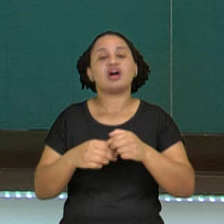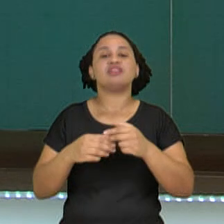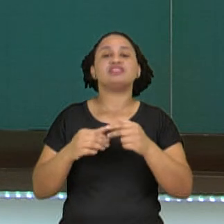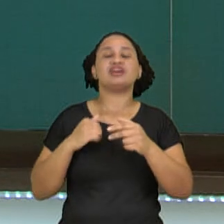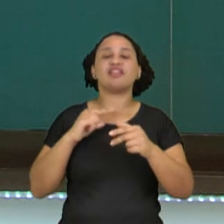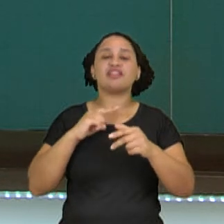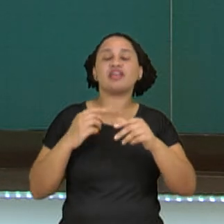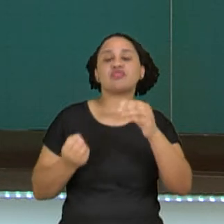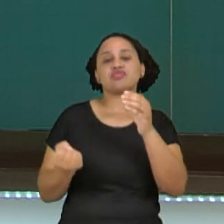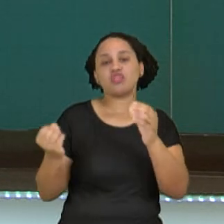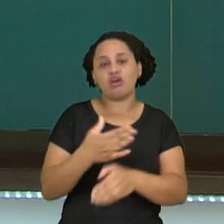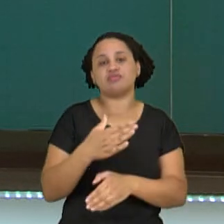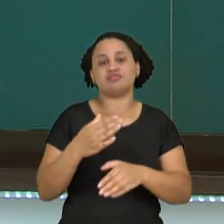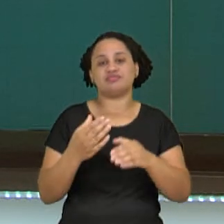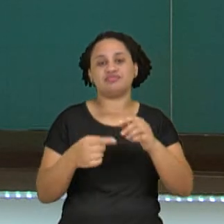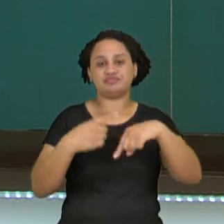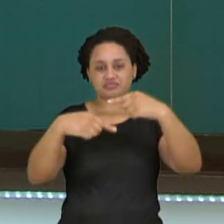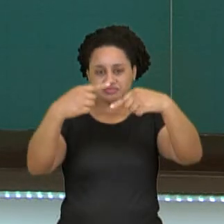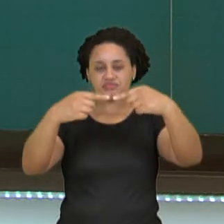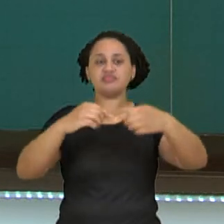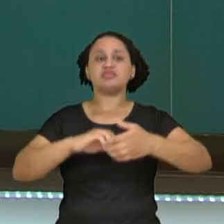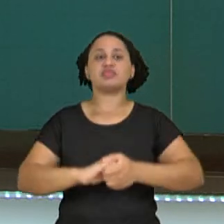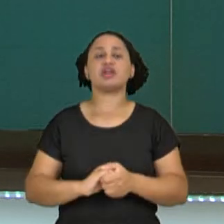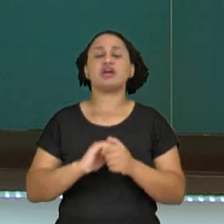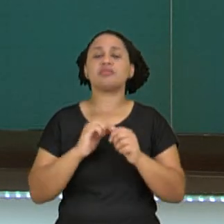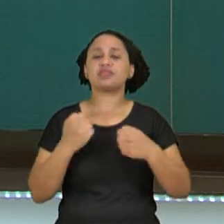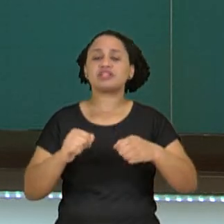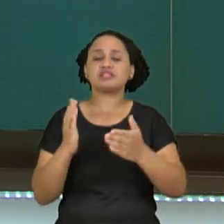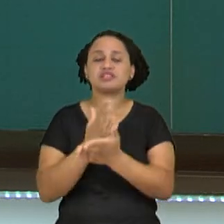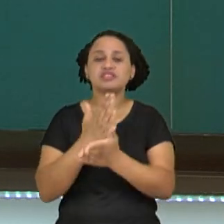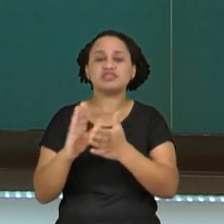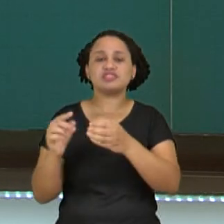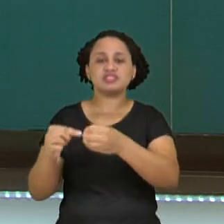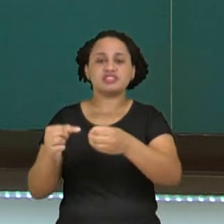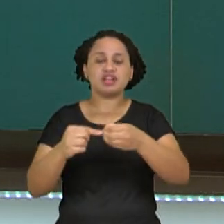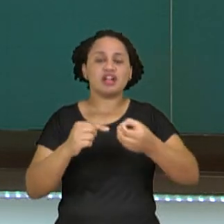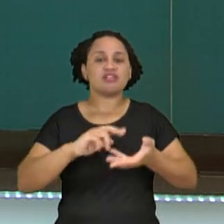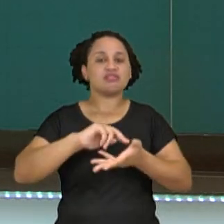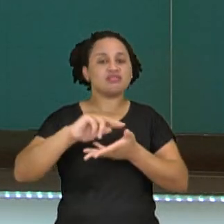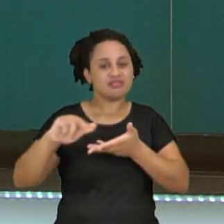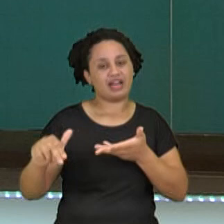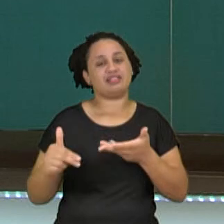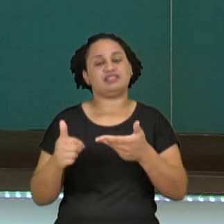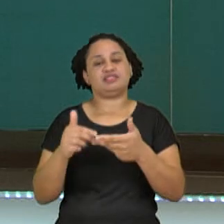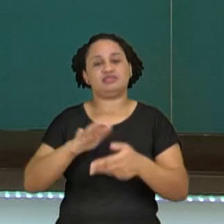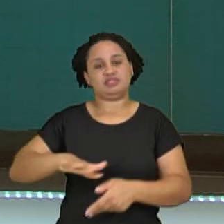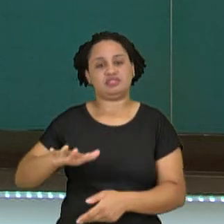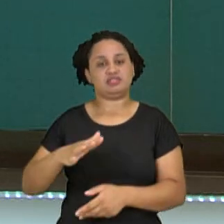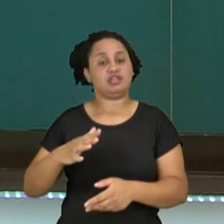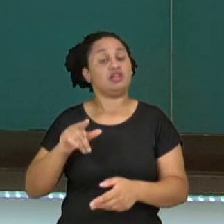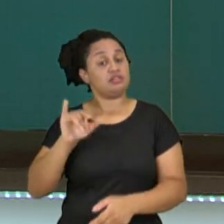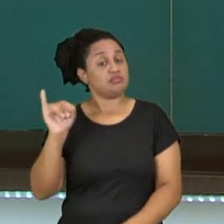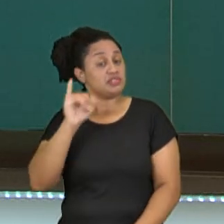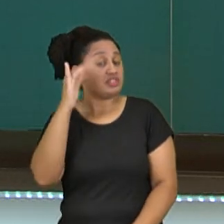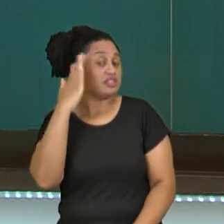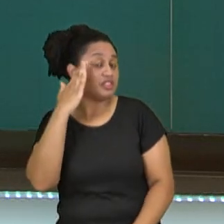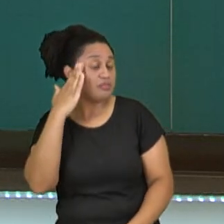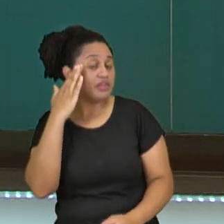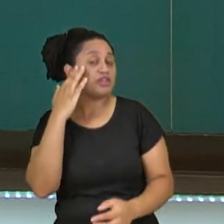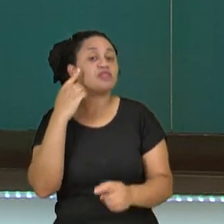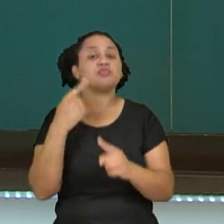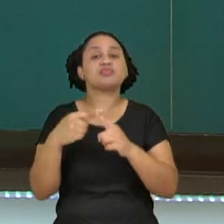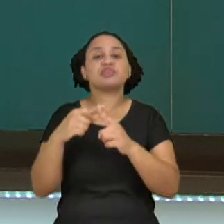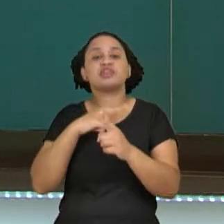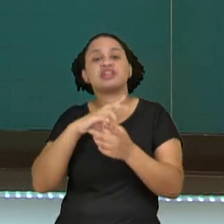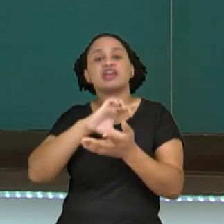Então, os organismos, eles precisam dividir suas células por diversos motivos. E isso é importante você saber, para que serve cada tipo de divisão